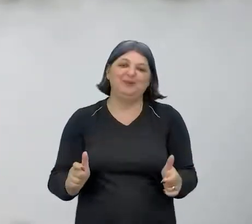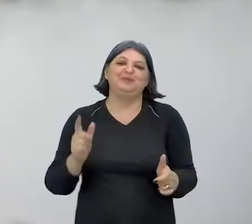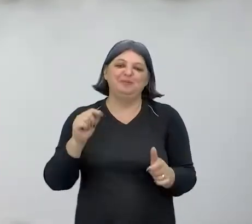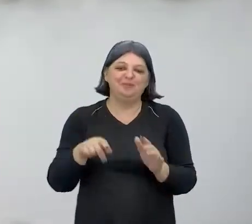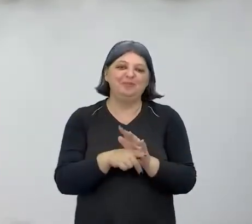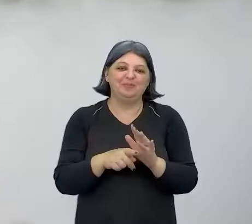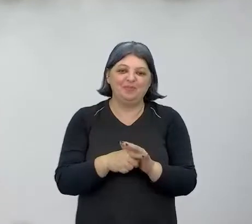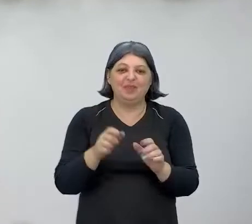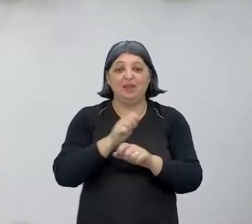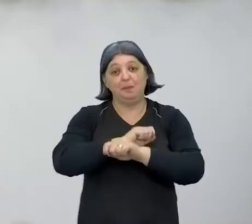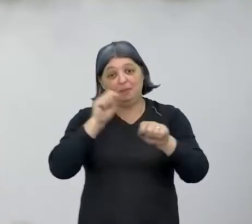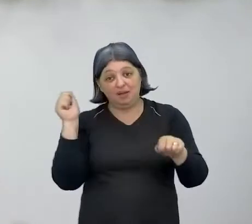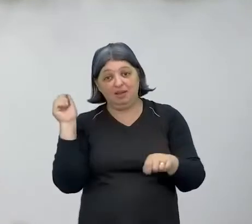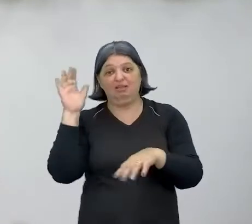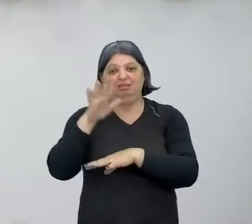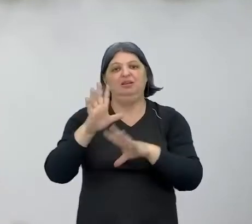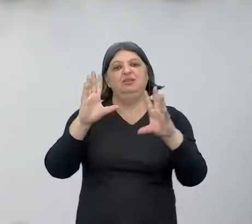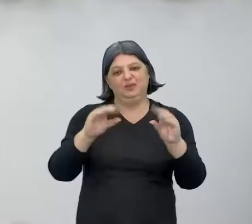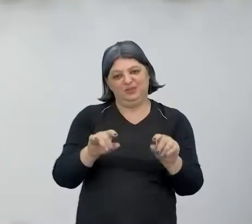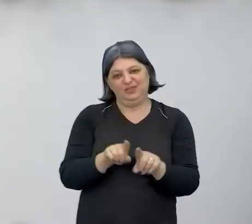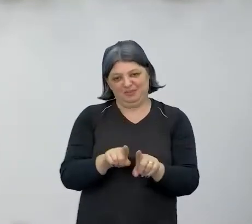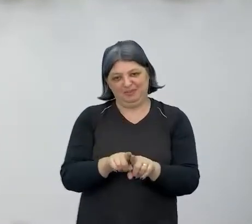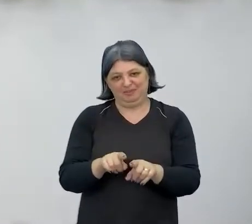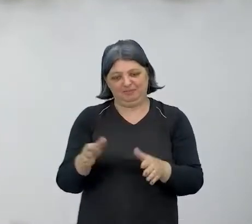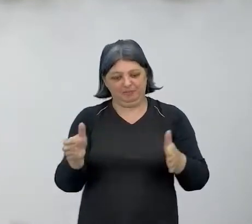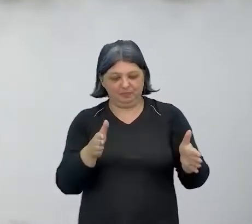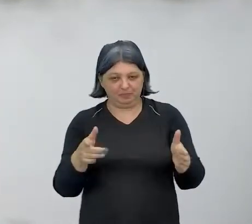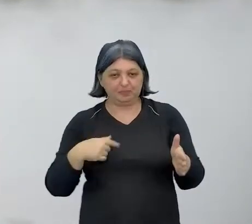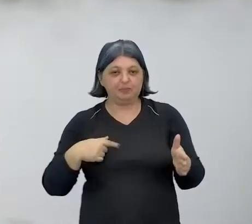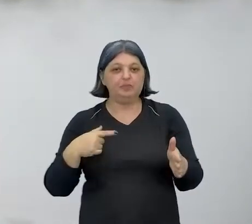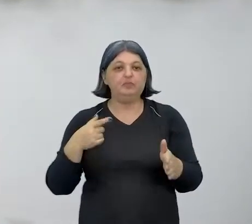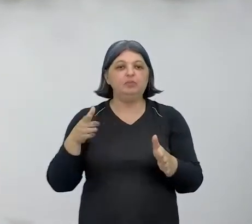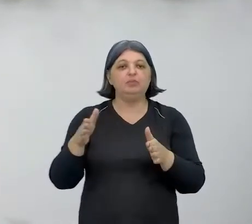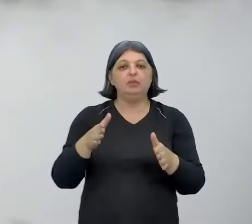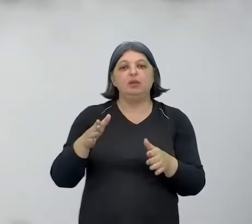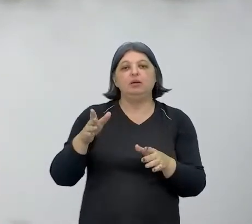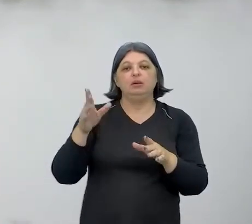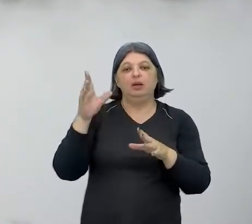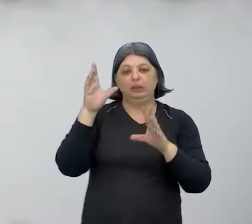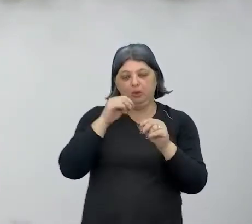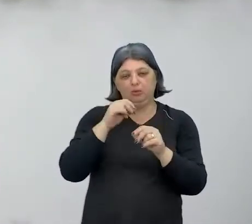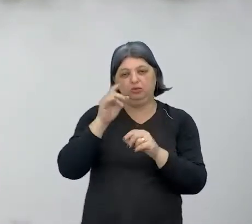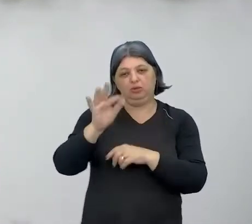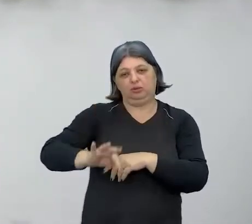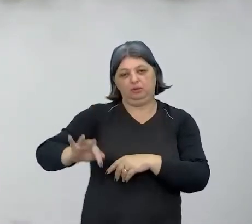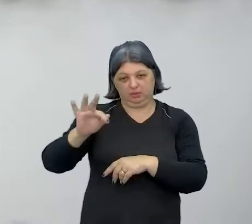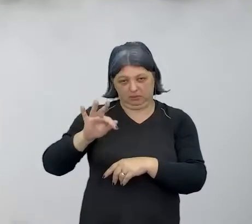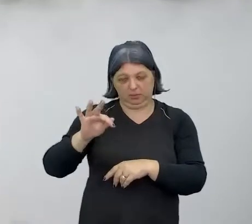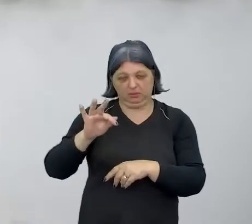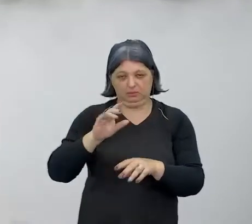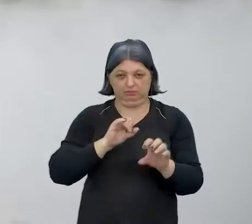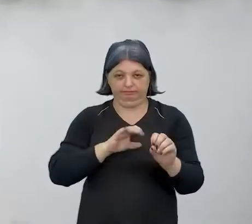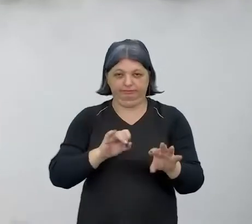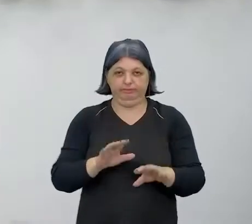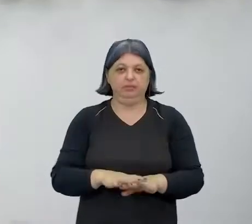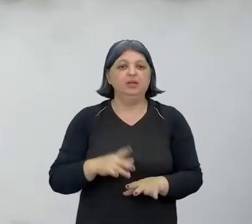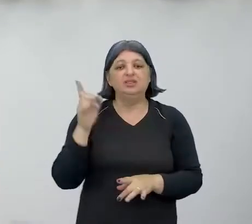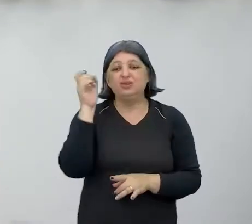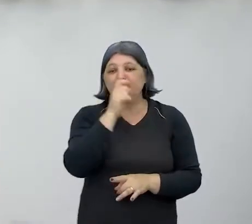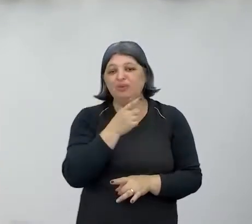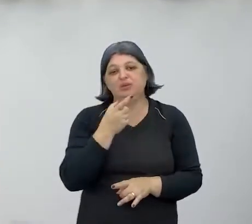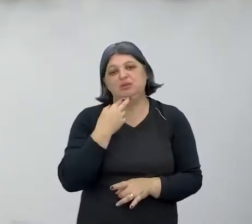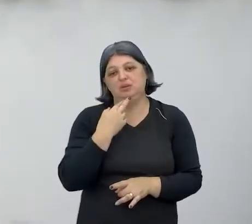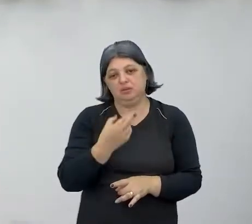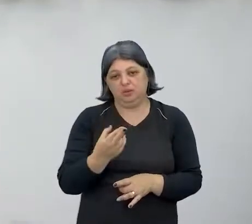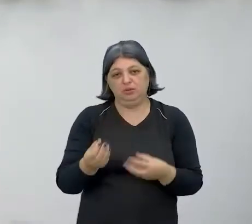manhã, tarde e às vezes até à noite, né? E nesse período eu dava aula à noite na universidade. Então ficava difícil responder os meus